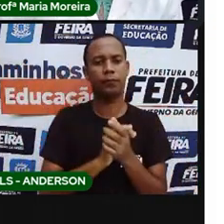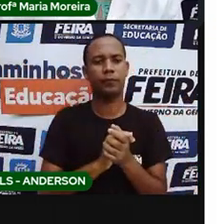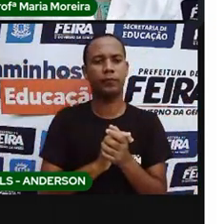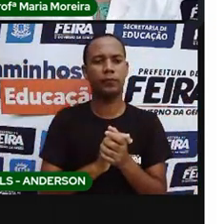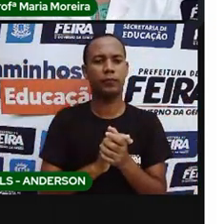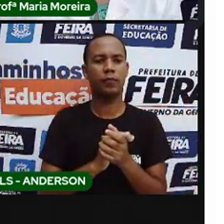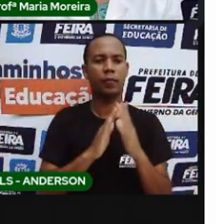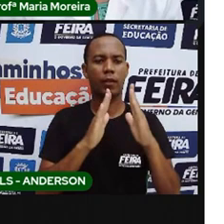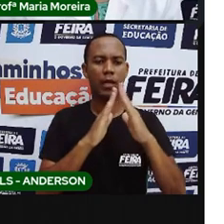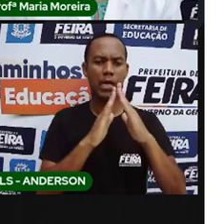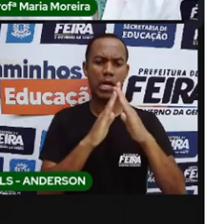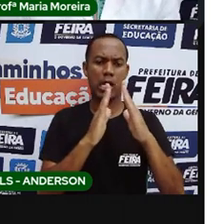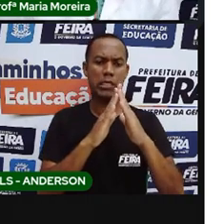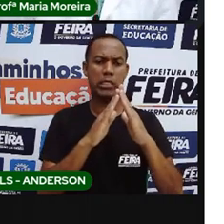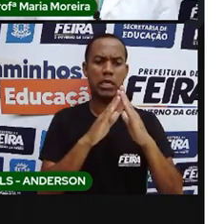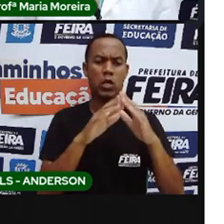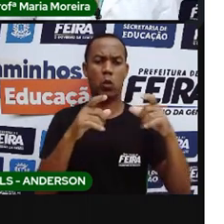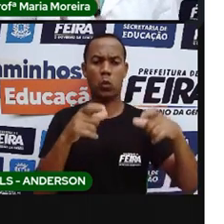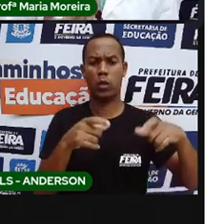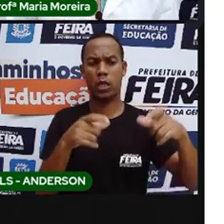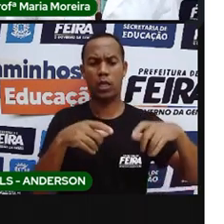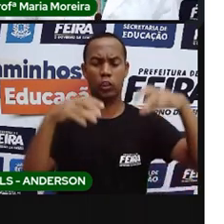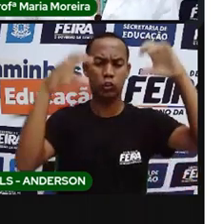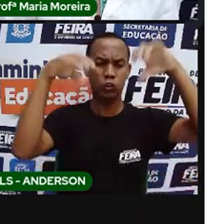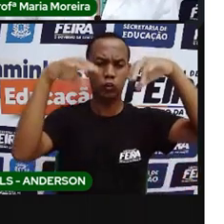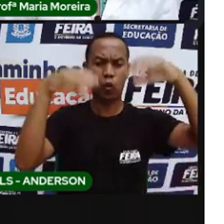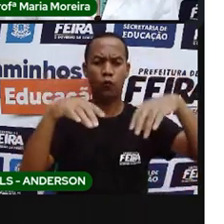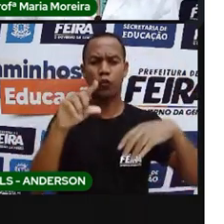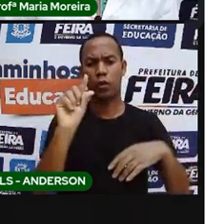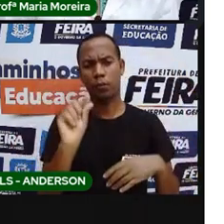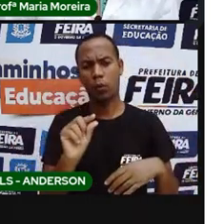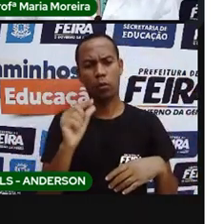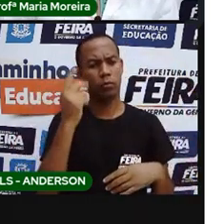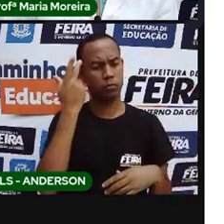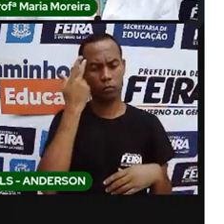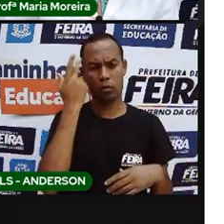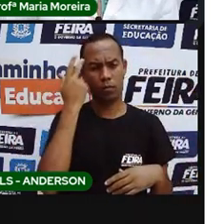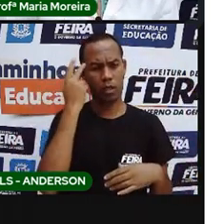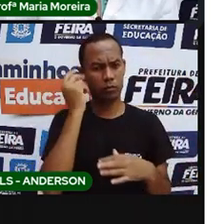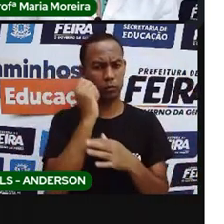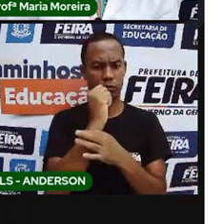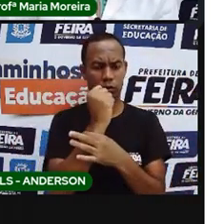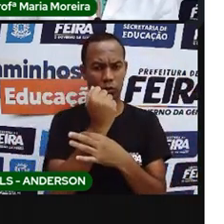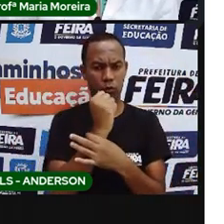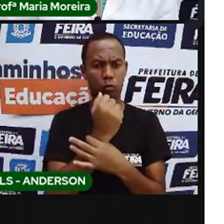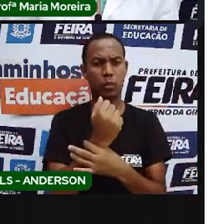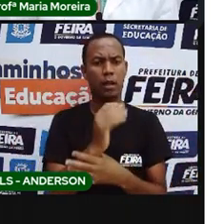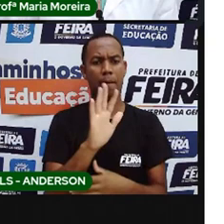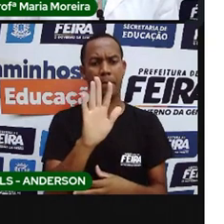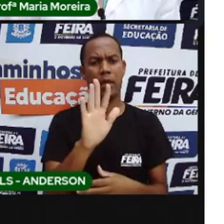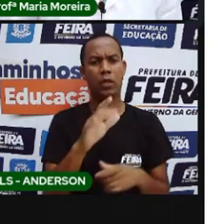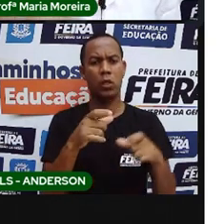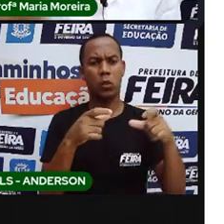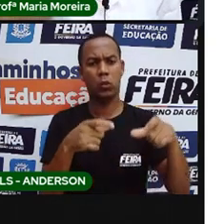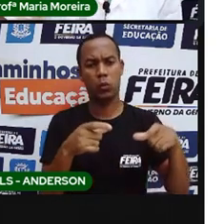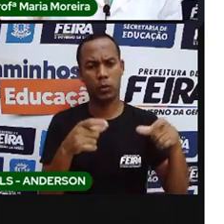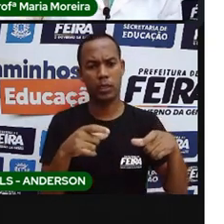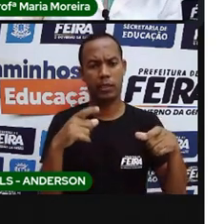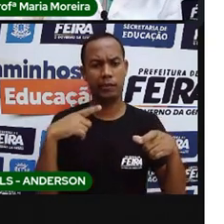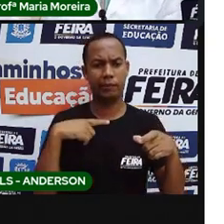casas serão seguras. Aí, no local onde a região da África está, chove demais. Eles vão ter o quê?